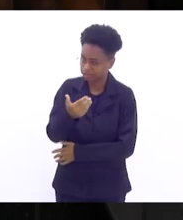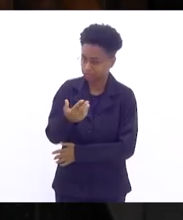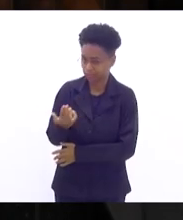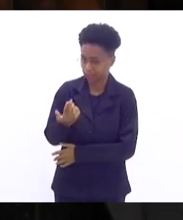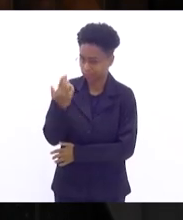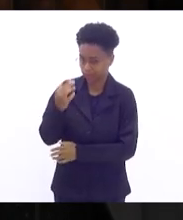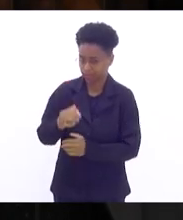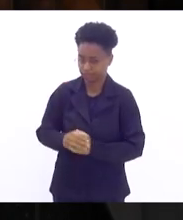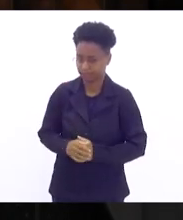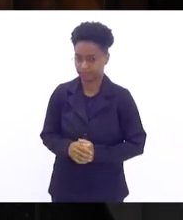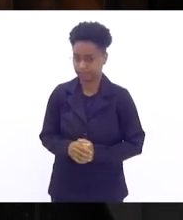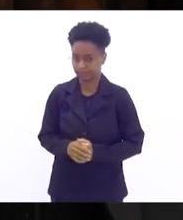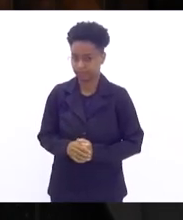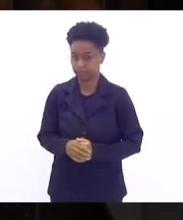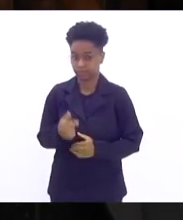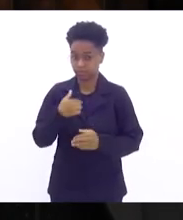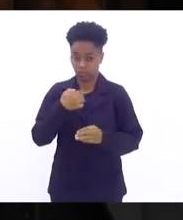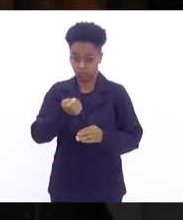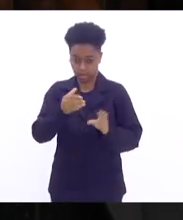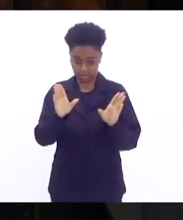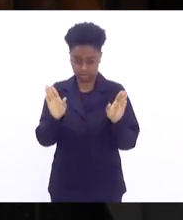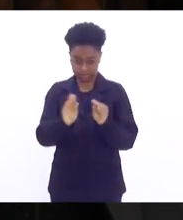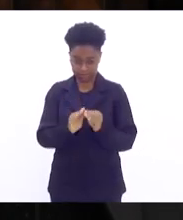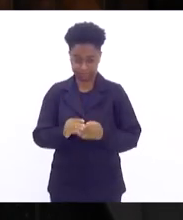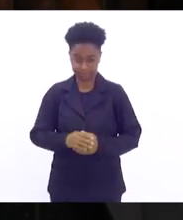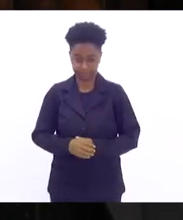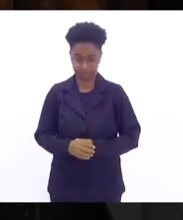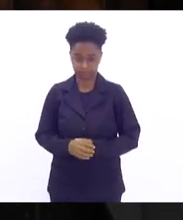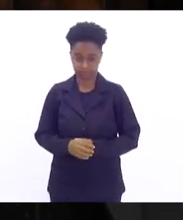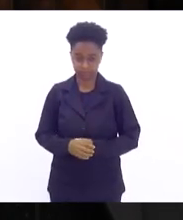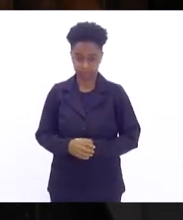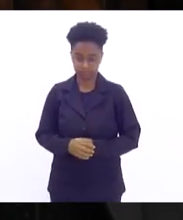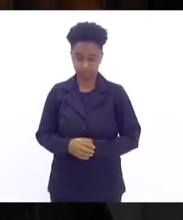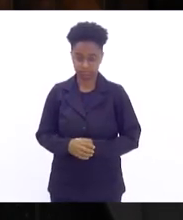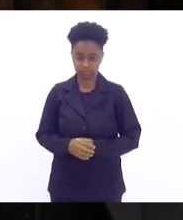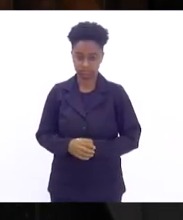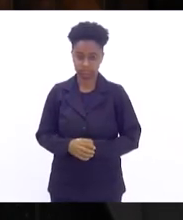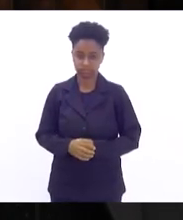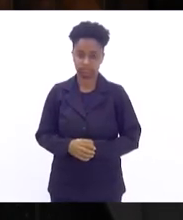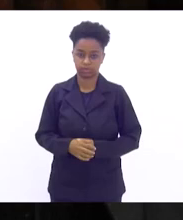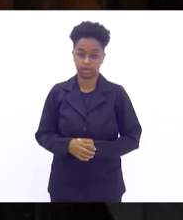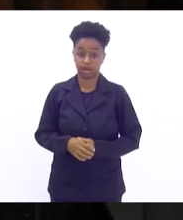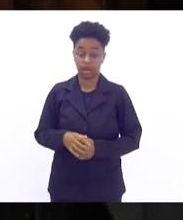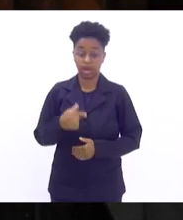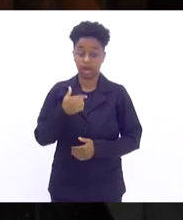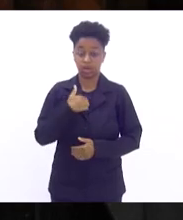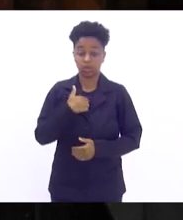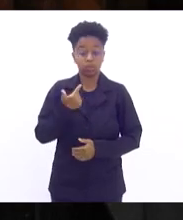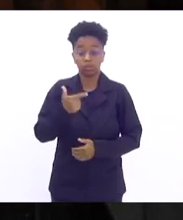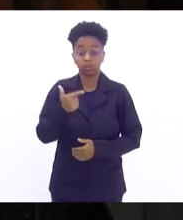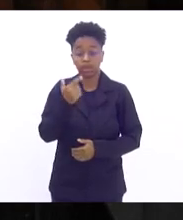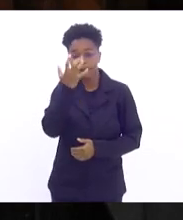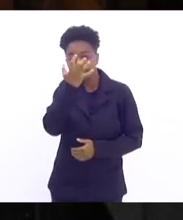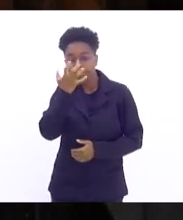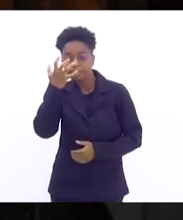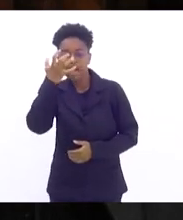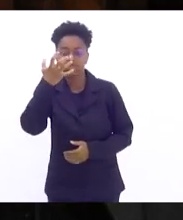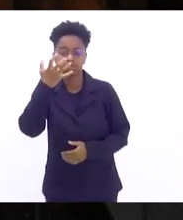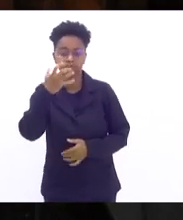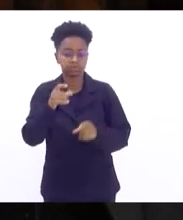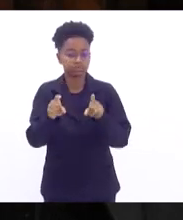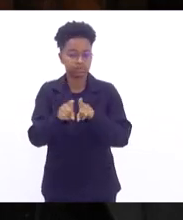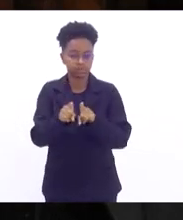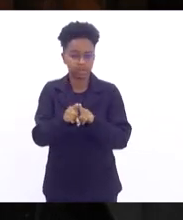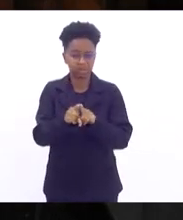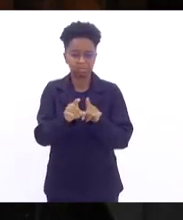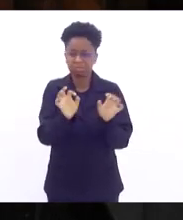possíveis. E, para terminar, senhor presidente, eu não tenho paixão também por